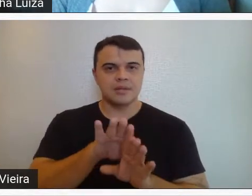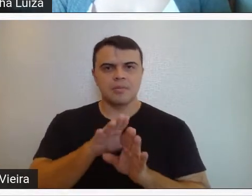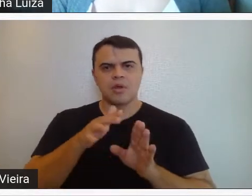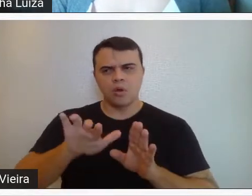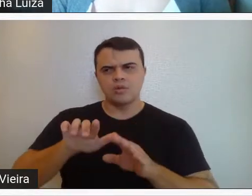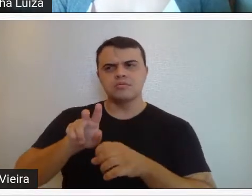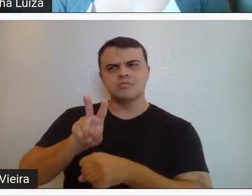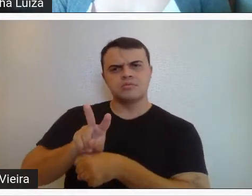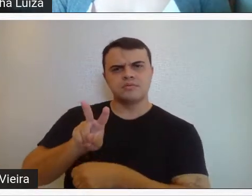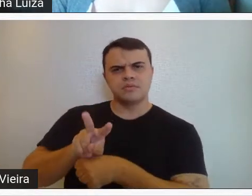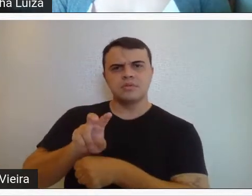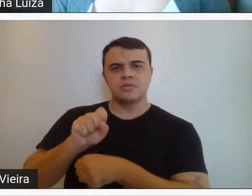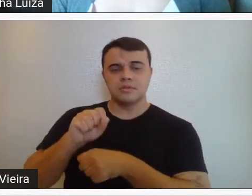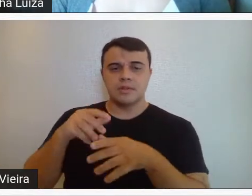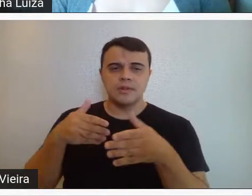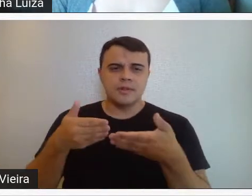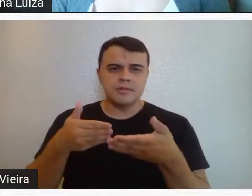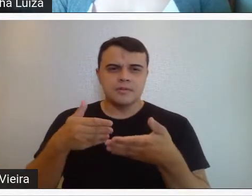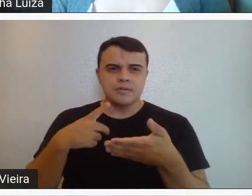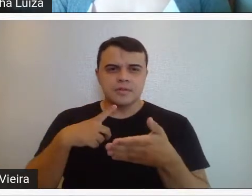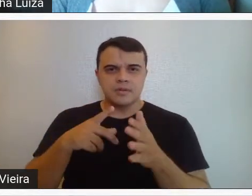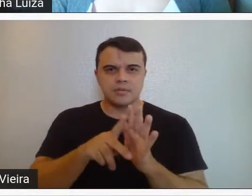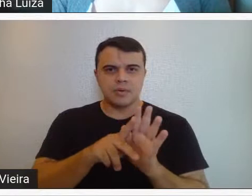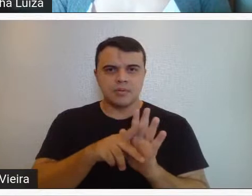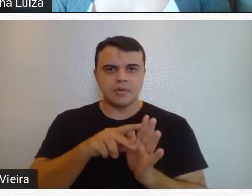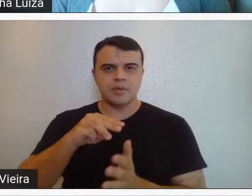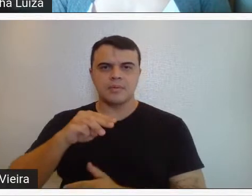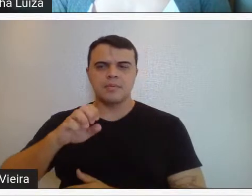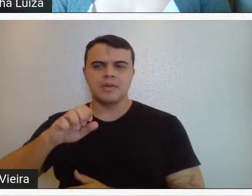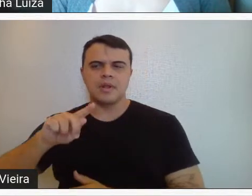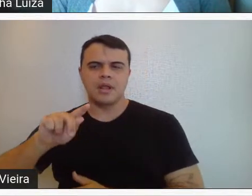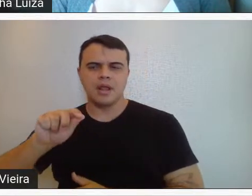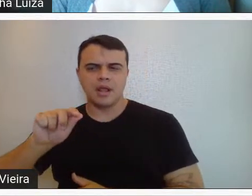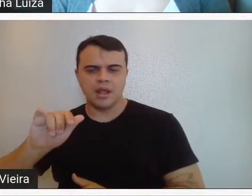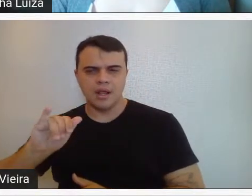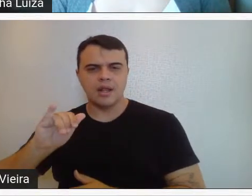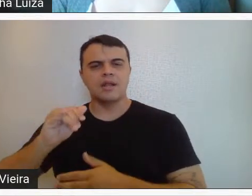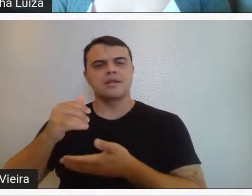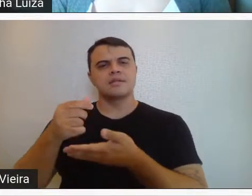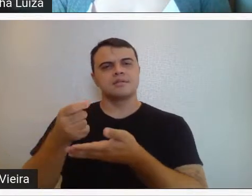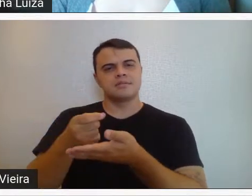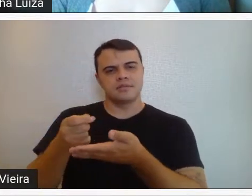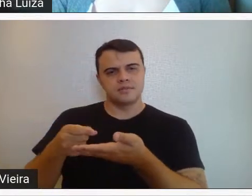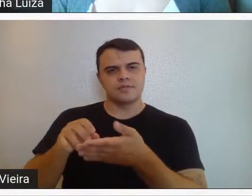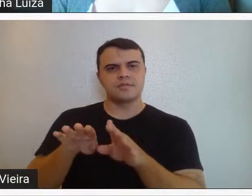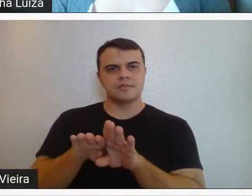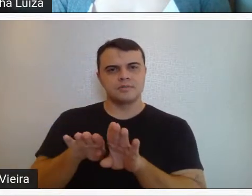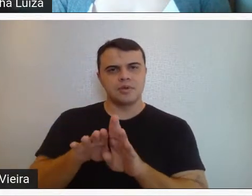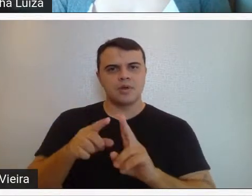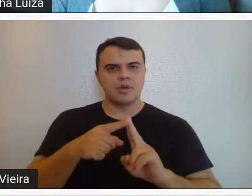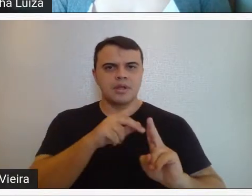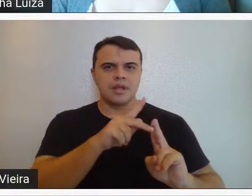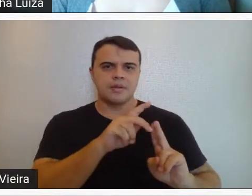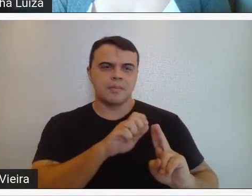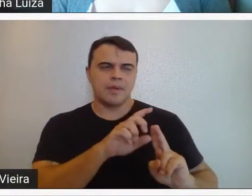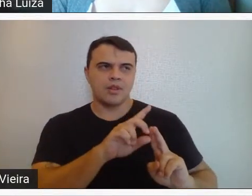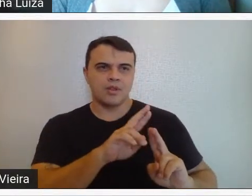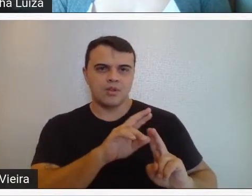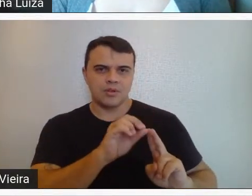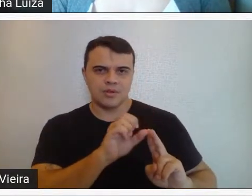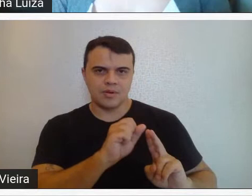defendiam. Então, o próprio Menegale escrevia, o Pedrosa, o Milton